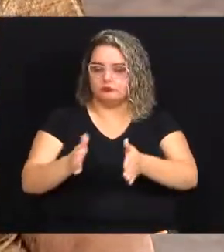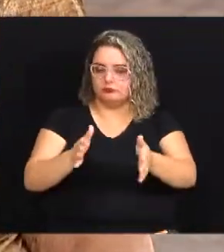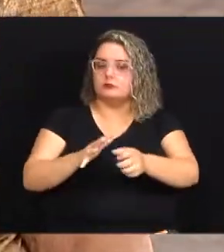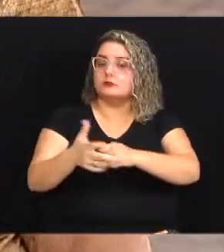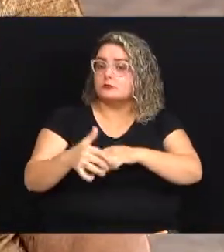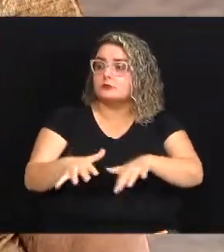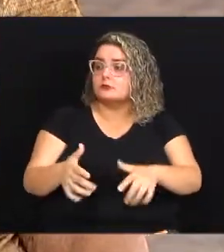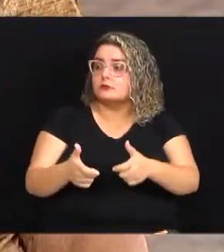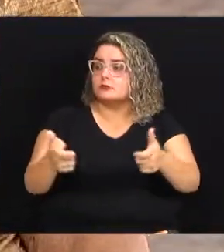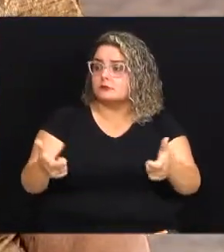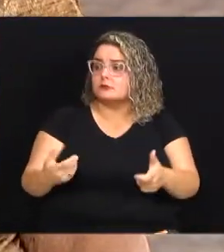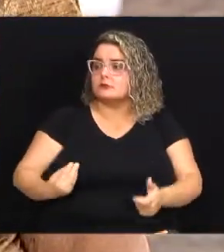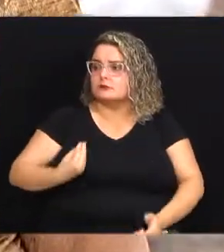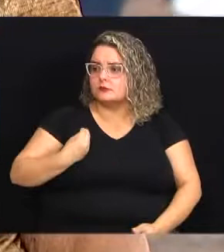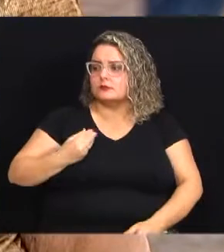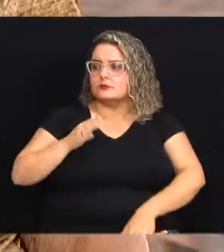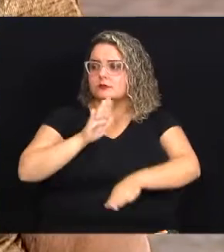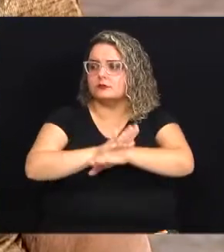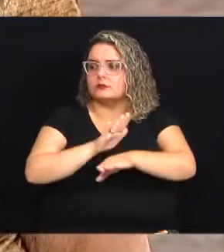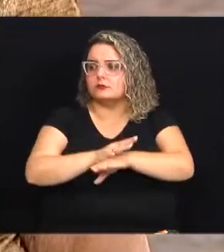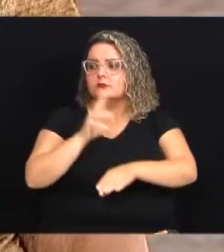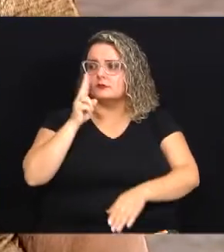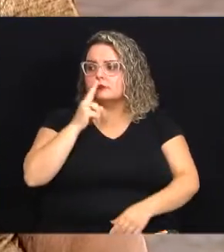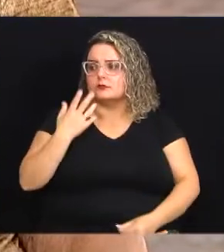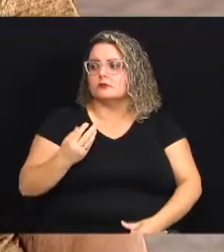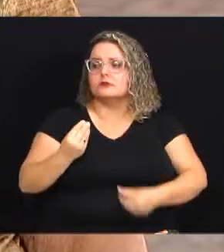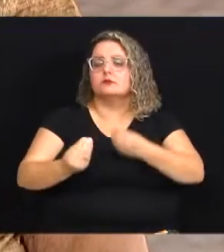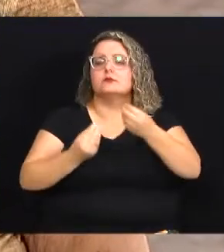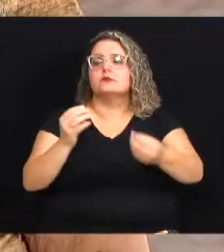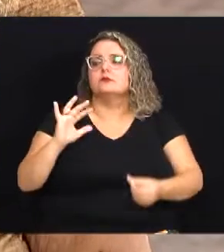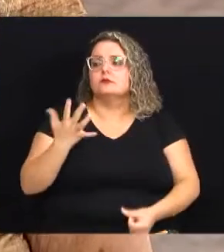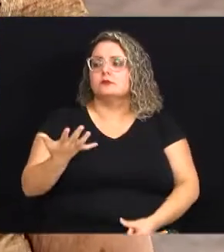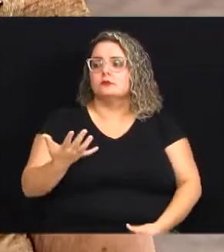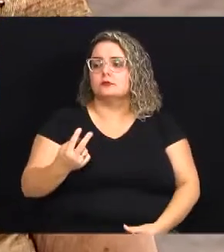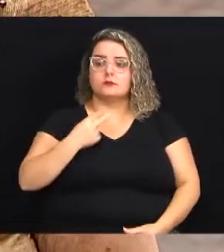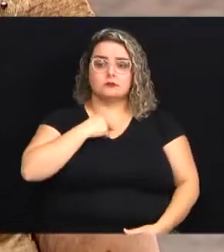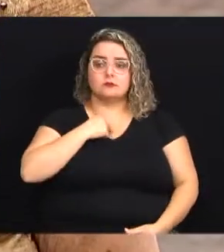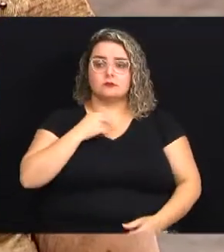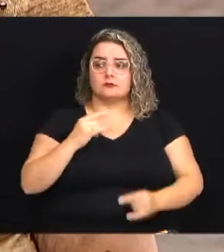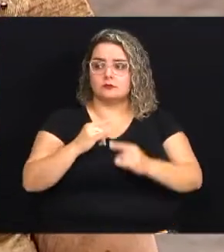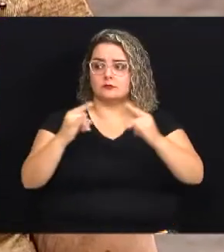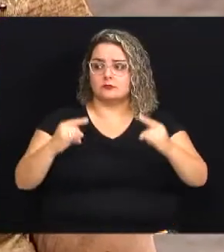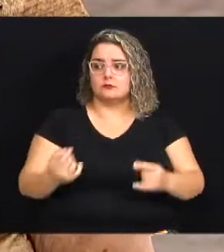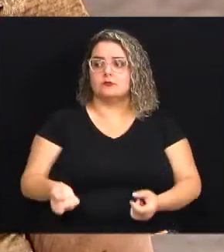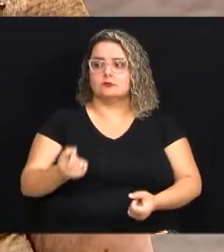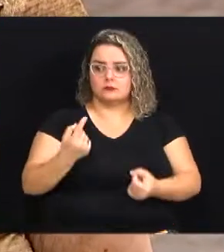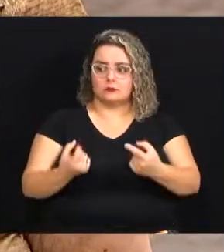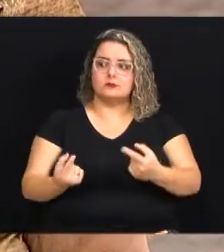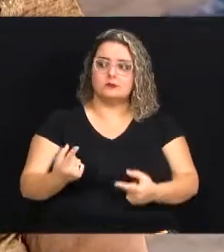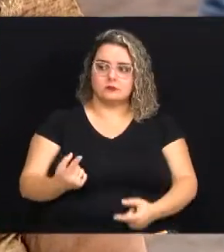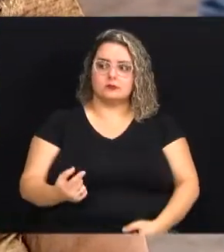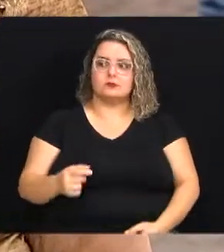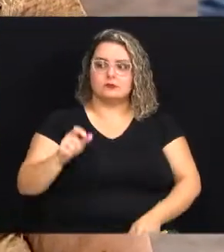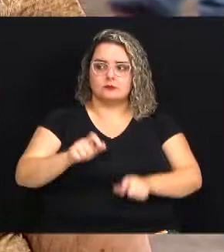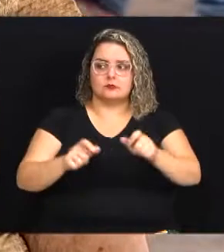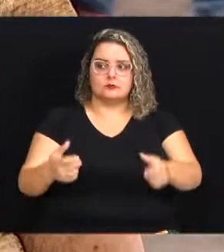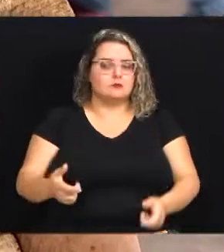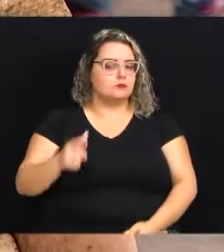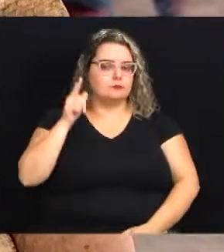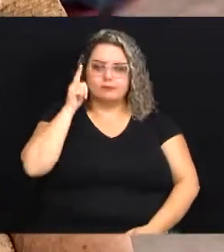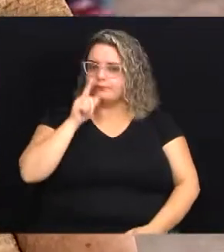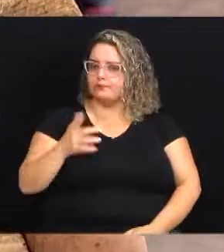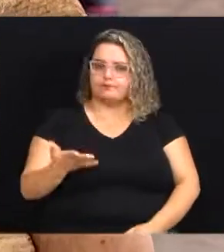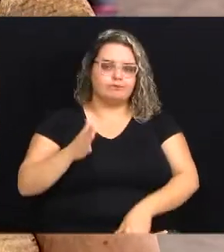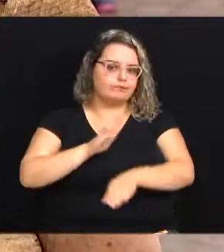pandemia a maior parte aqui viveu do auxílio emergencial como que foi isso? porque não podia ter feira não algumas pessoas muitos não